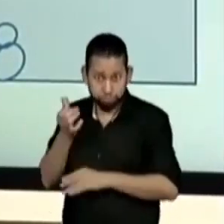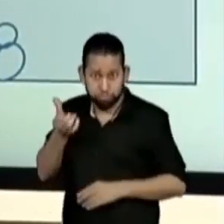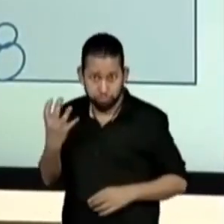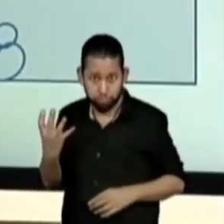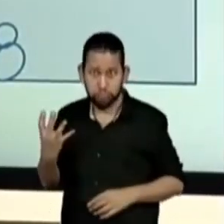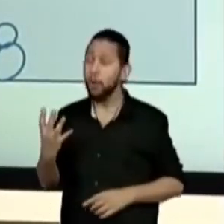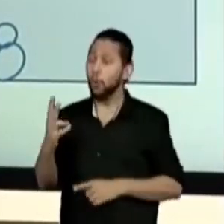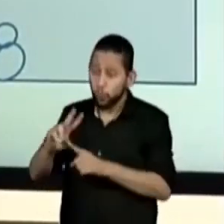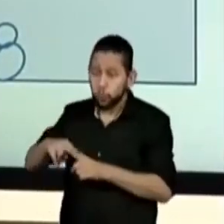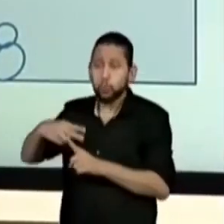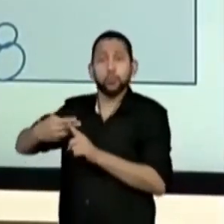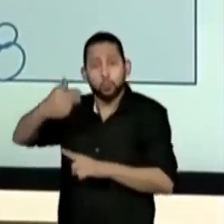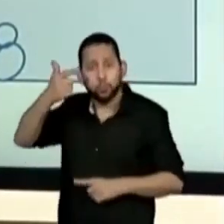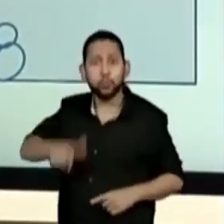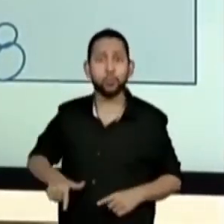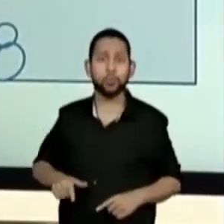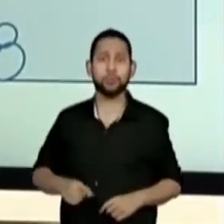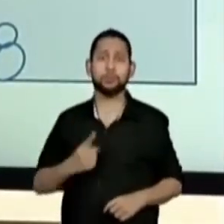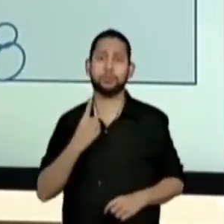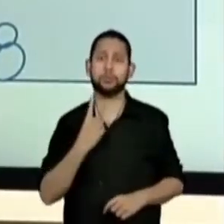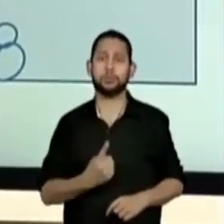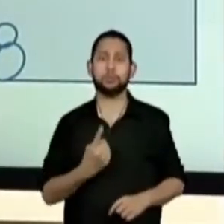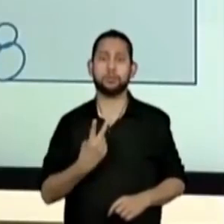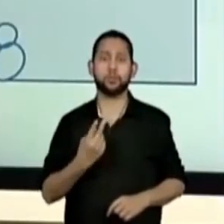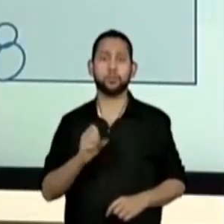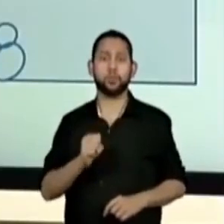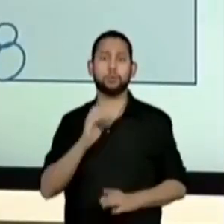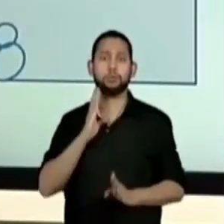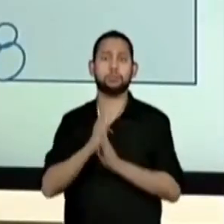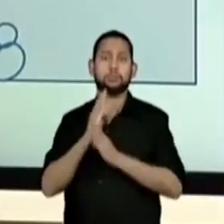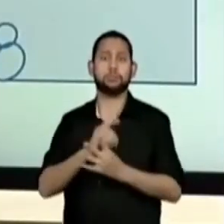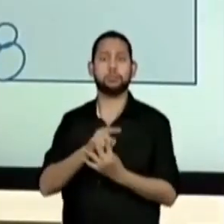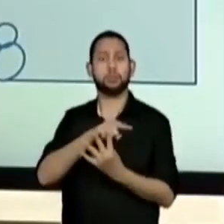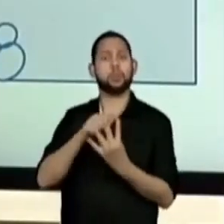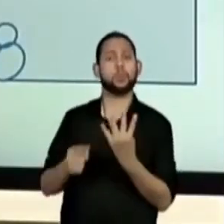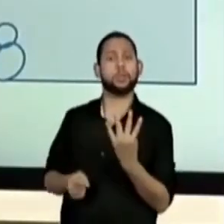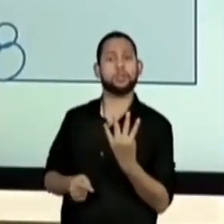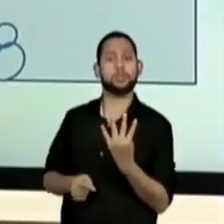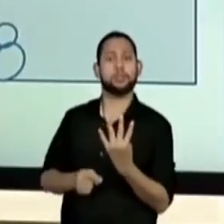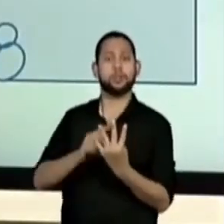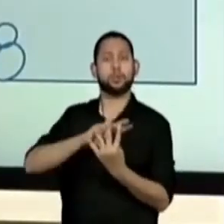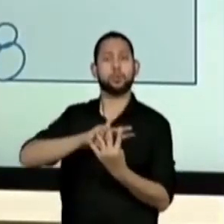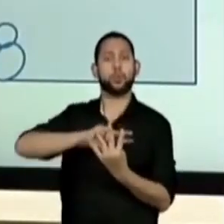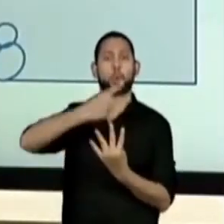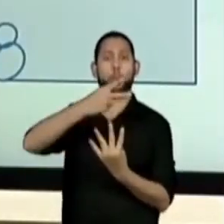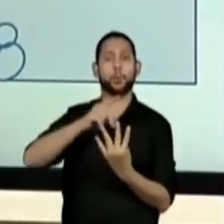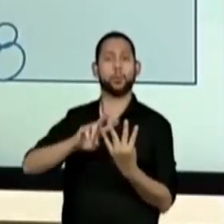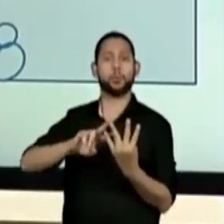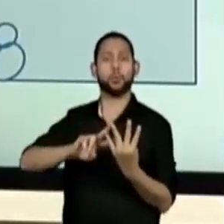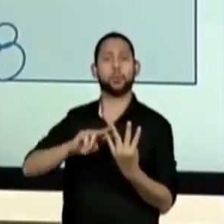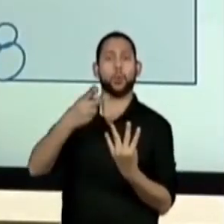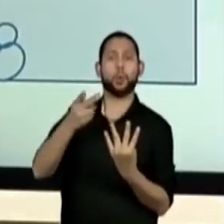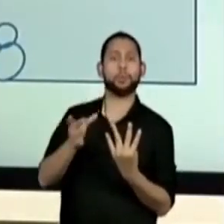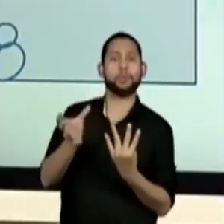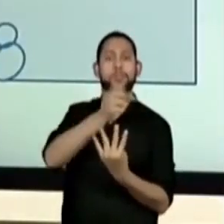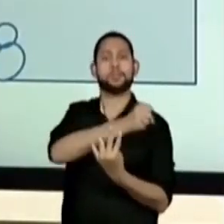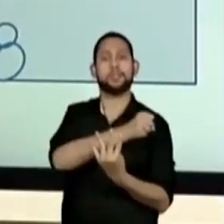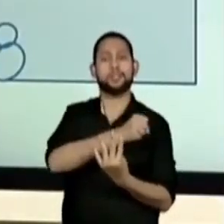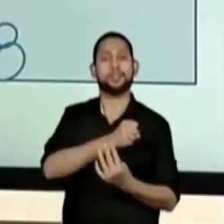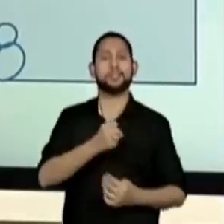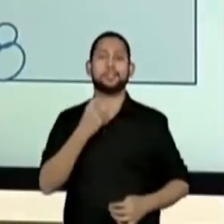64, que é igual a 128. E aí eu cheguei o dobro que 4 vezes